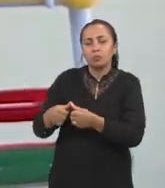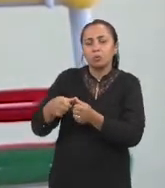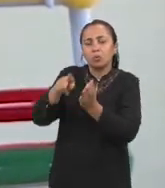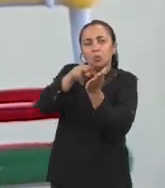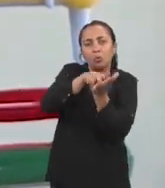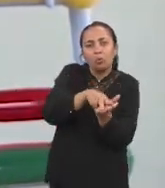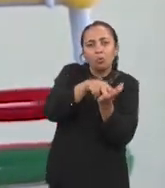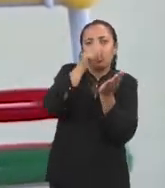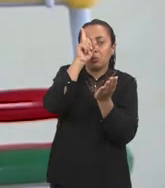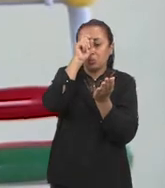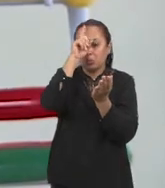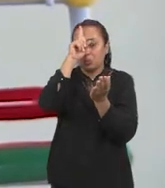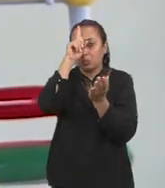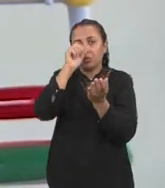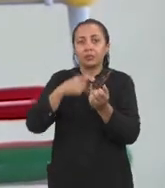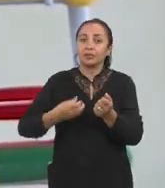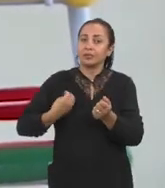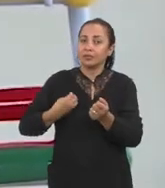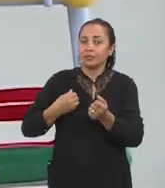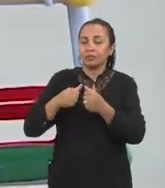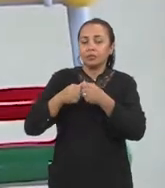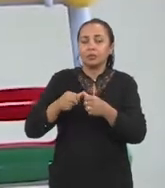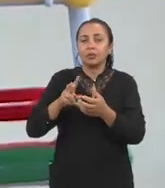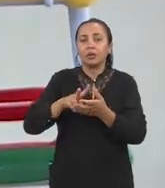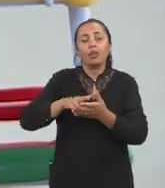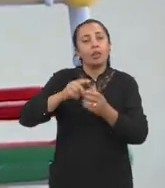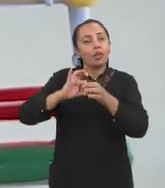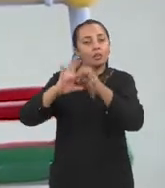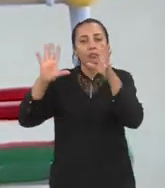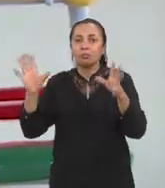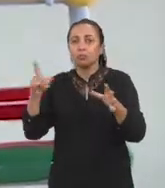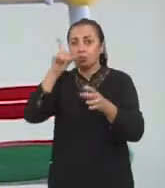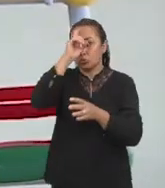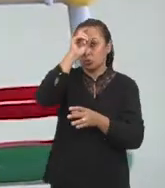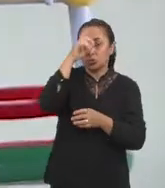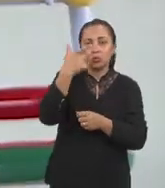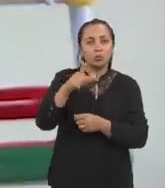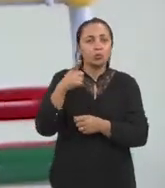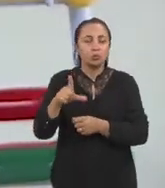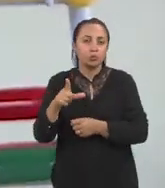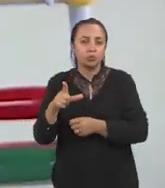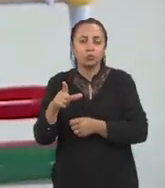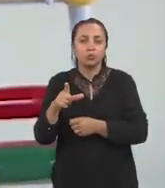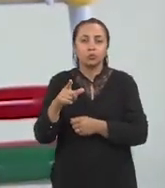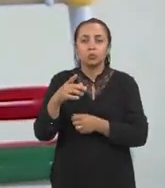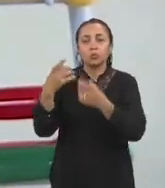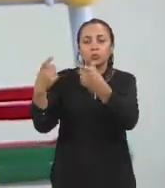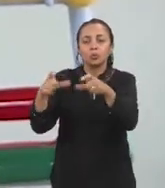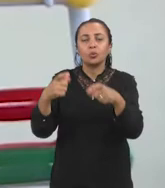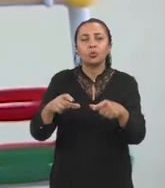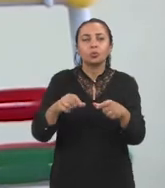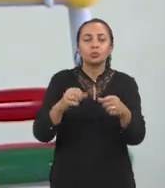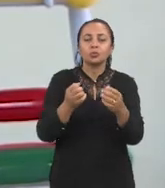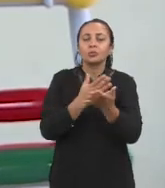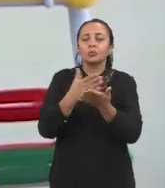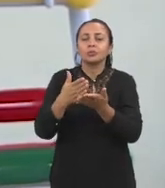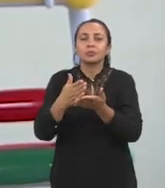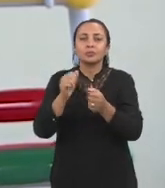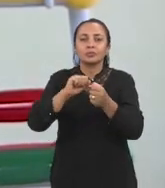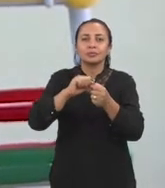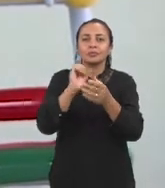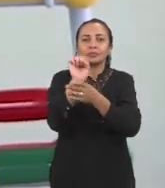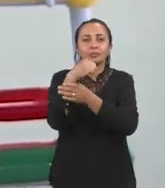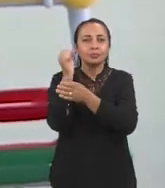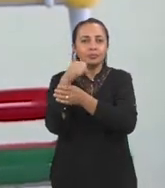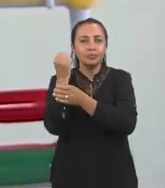por Covid-19, estavam tendo alta hospitalar e eles não tinham onde fazer fisioterapia. Foi na